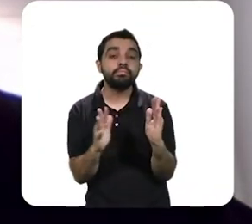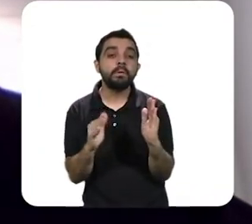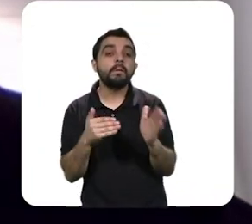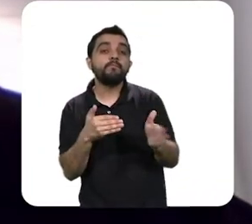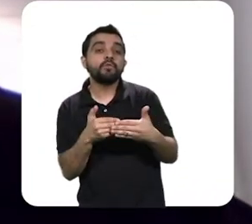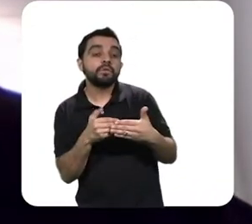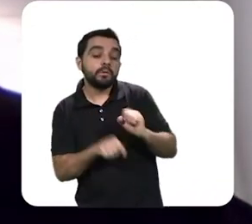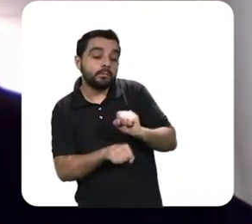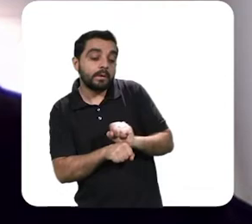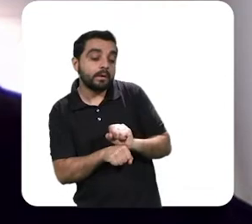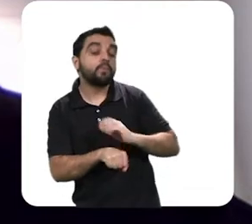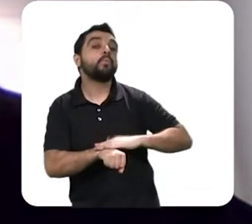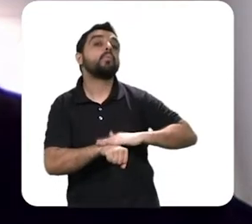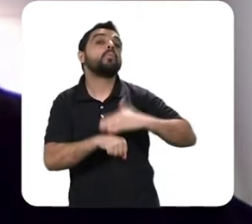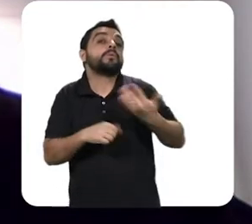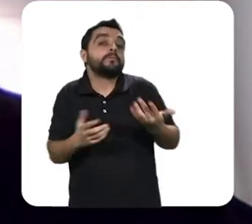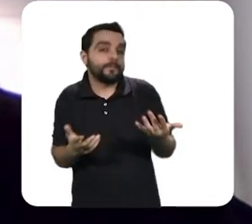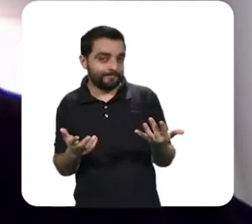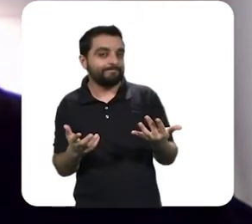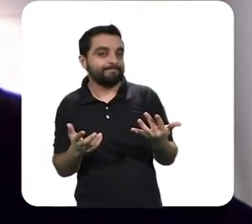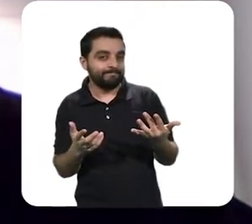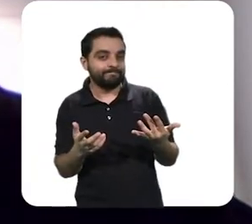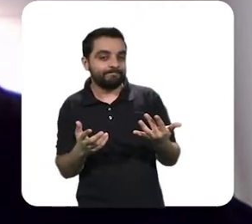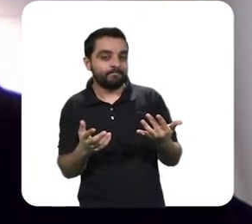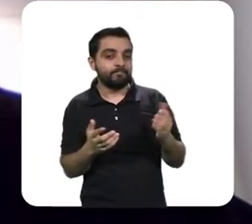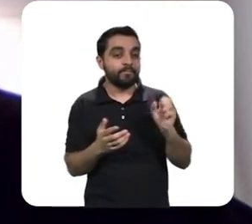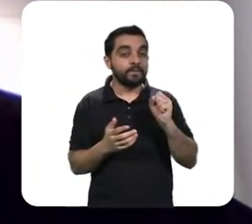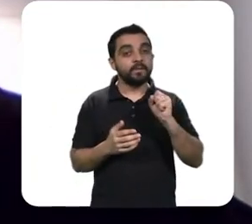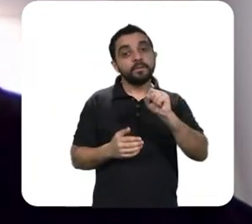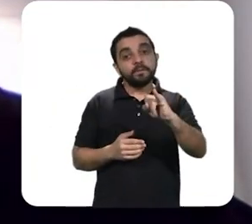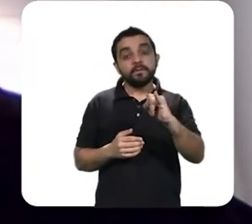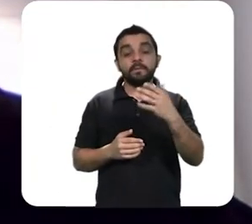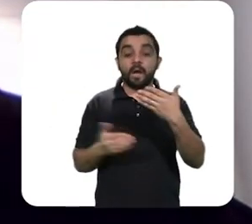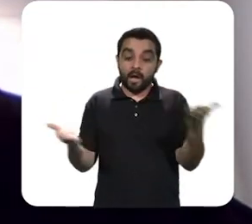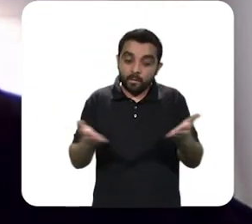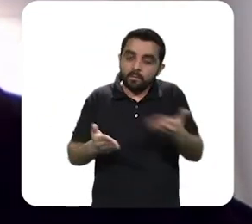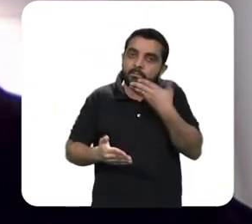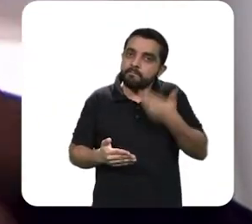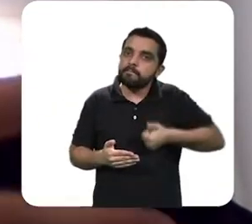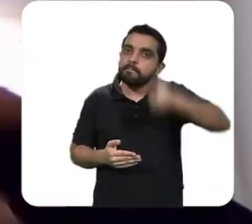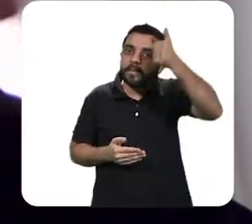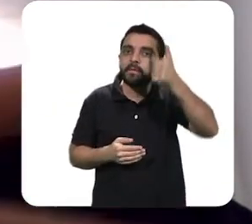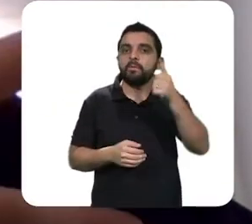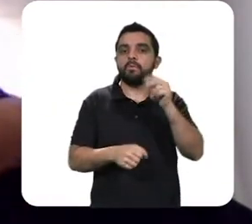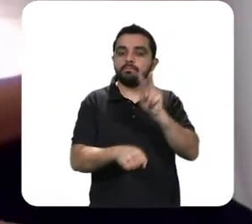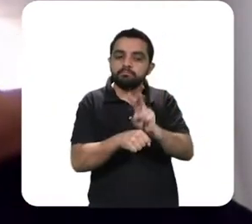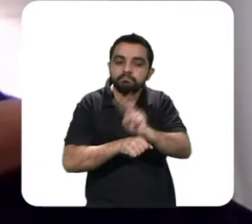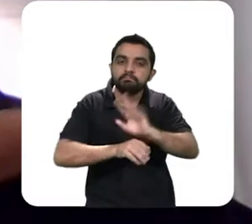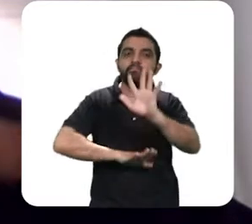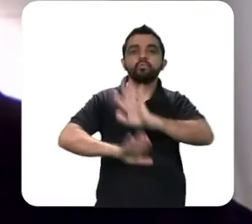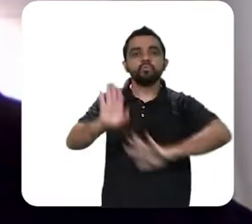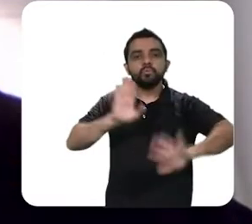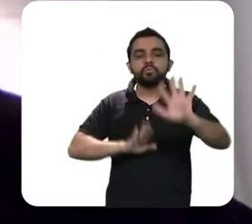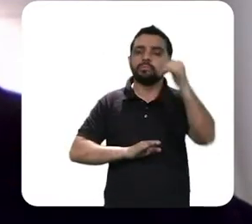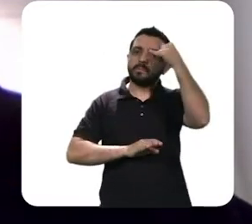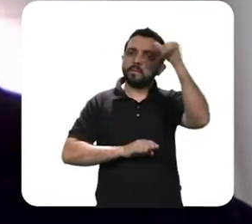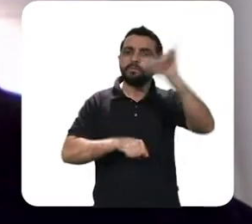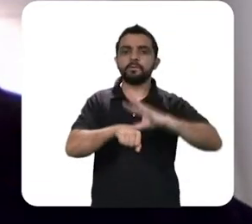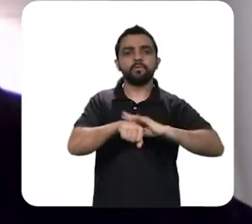essa paralisação, ela deve durar. Obviamente que o melhor tratamento que tem agora para